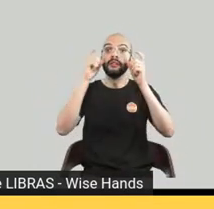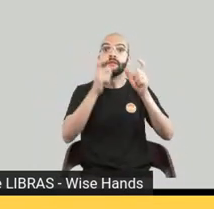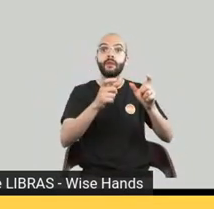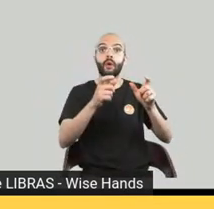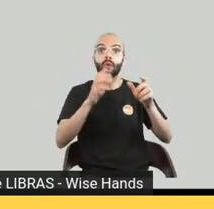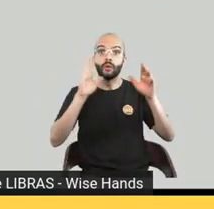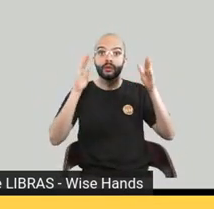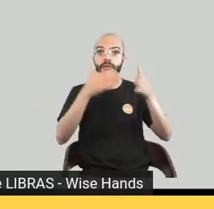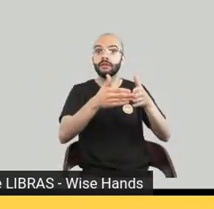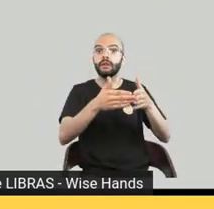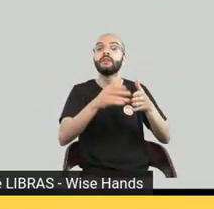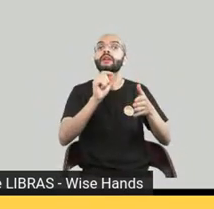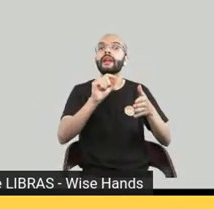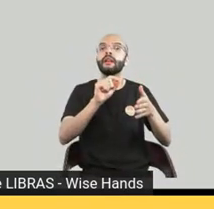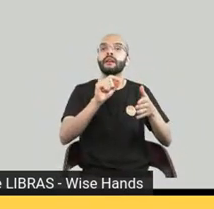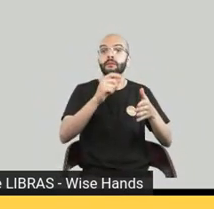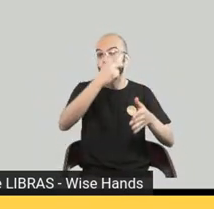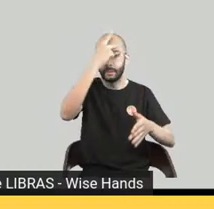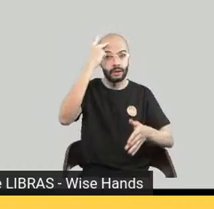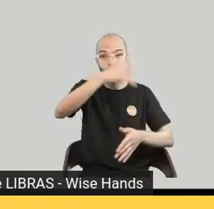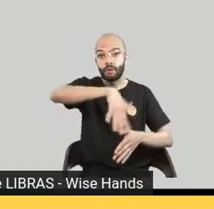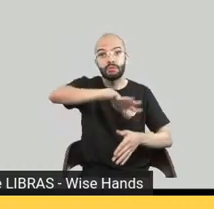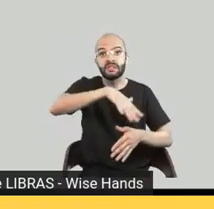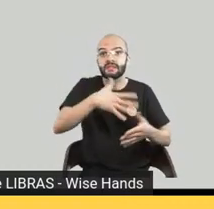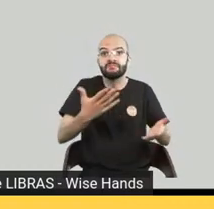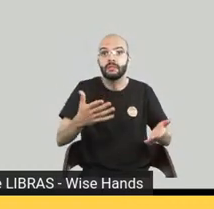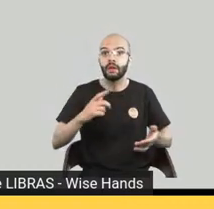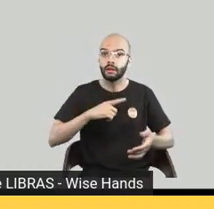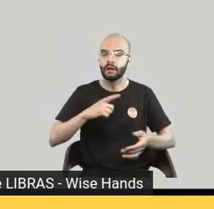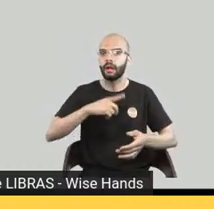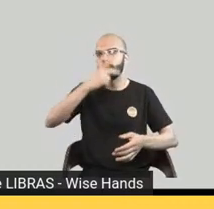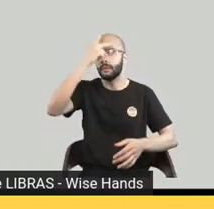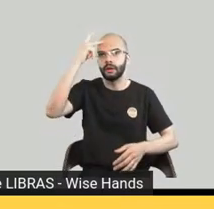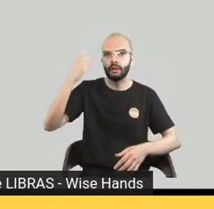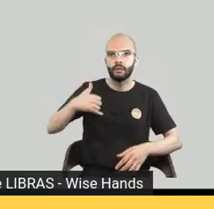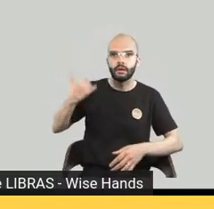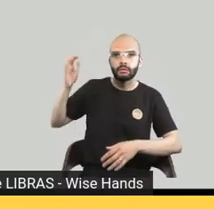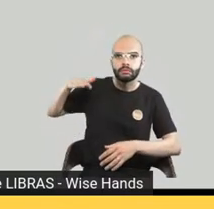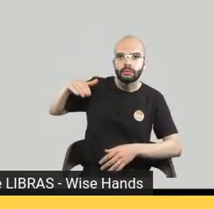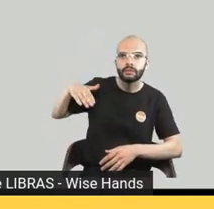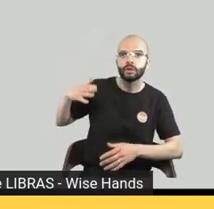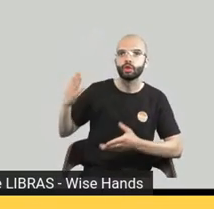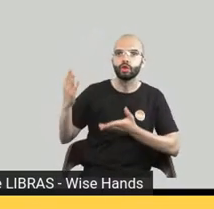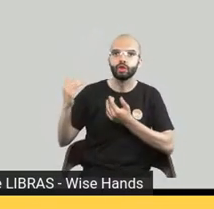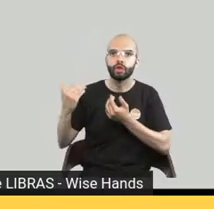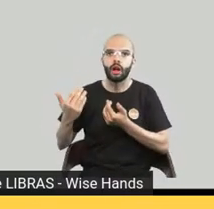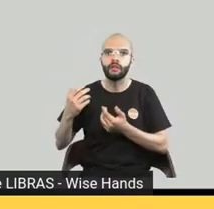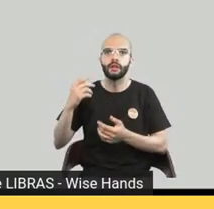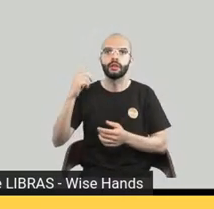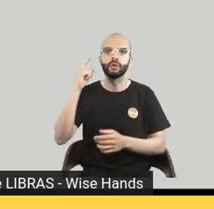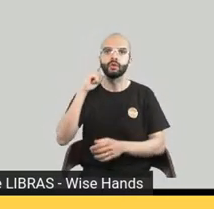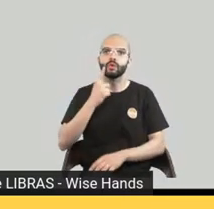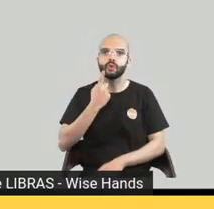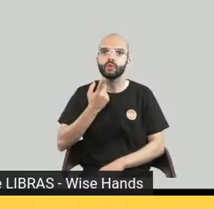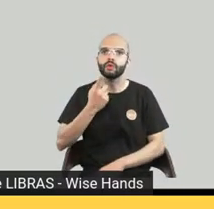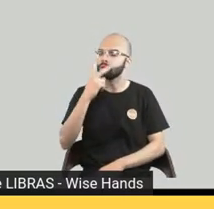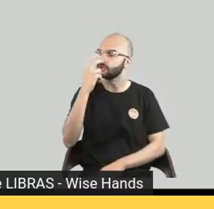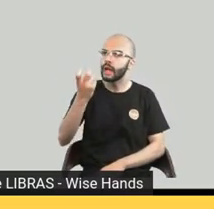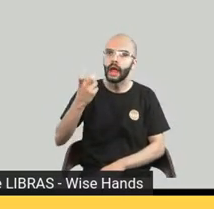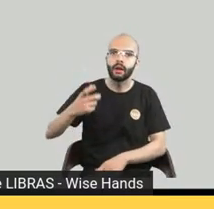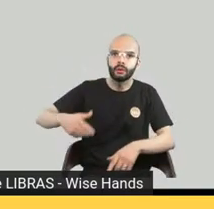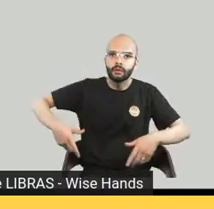homens mulheres jovens idosos a gente sempre consegue ter uma solução global porque a gente senta na